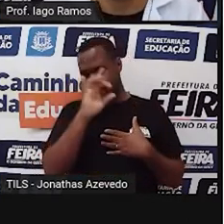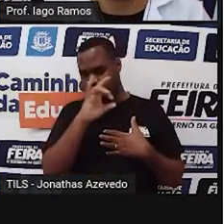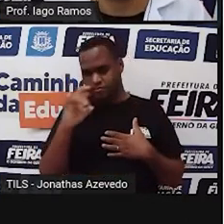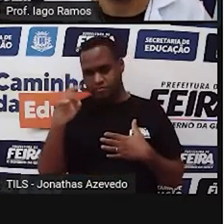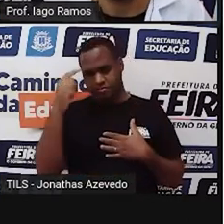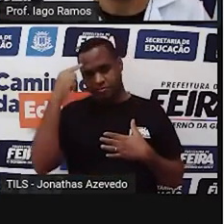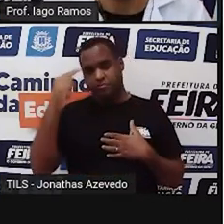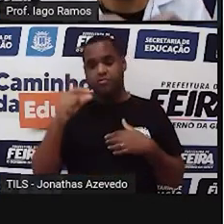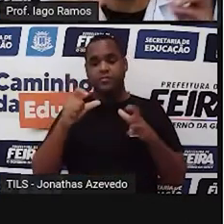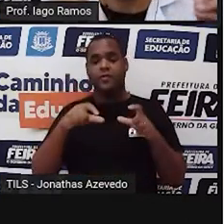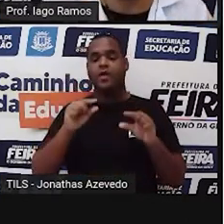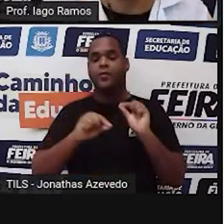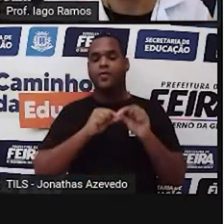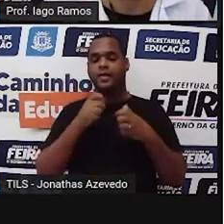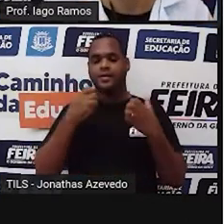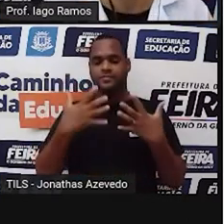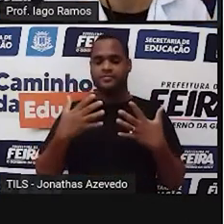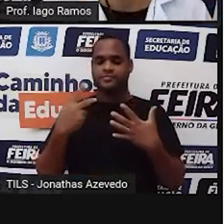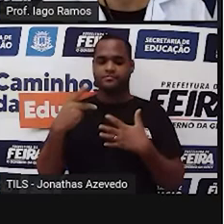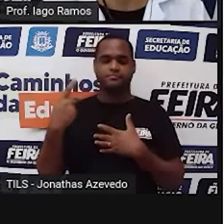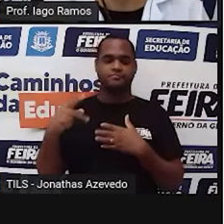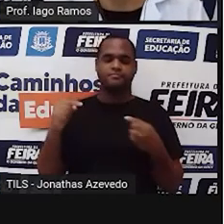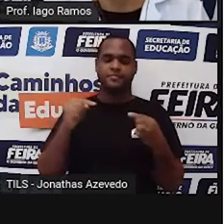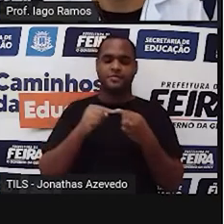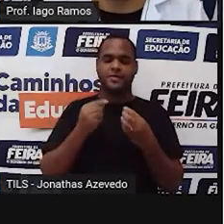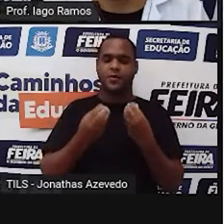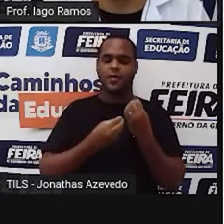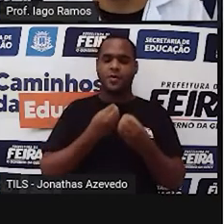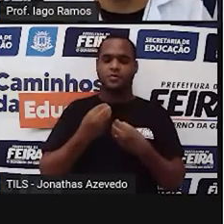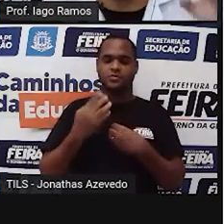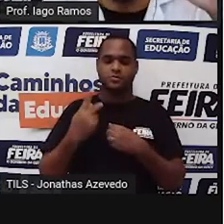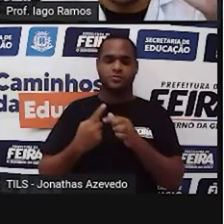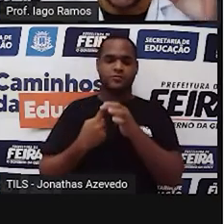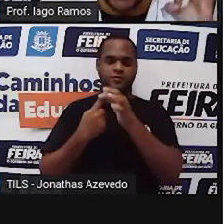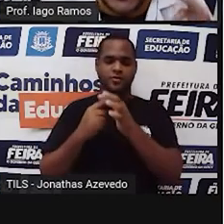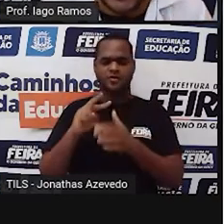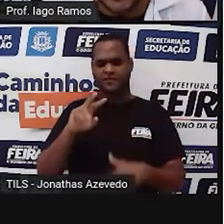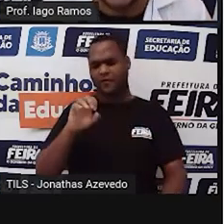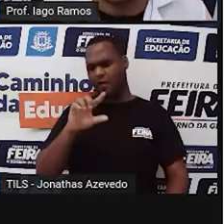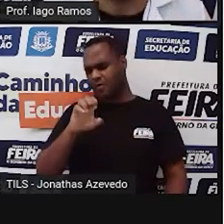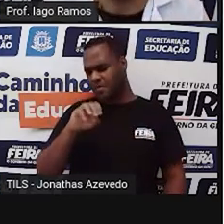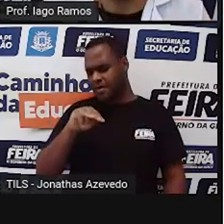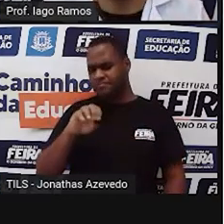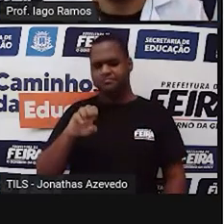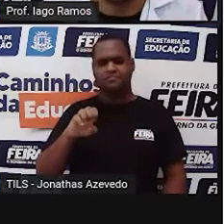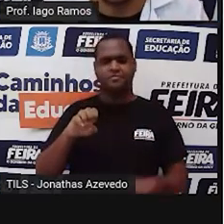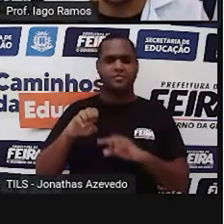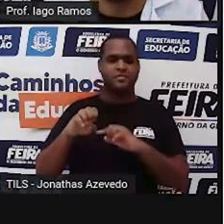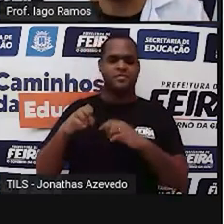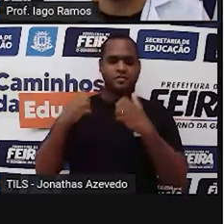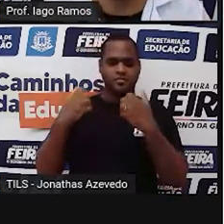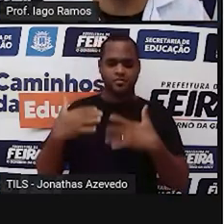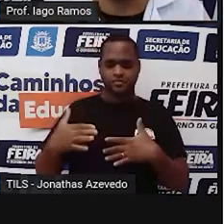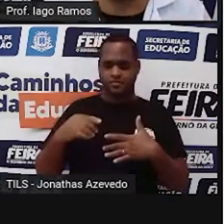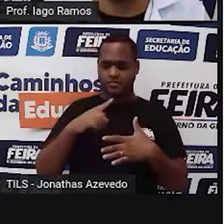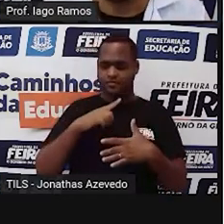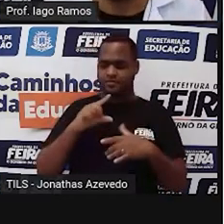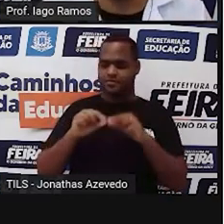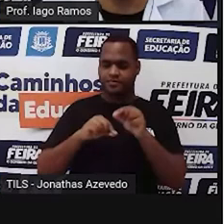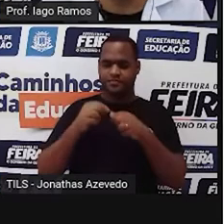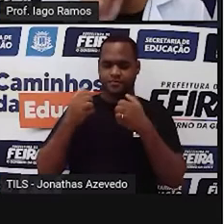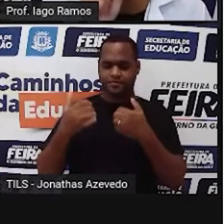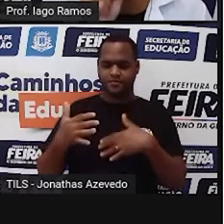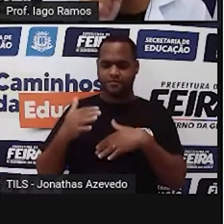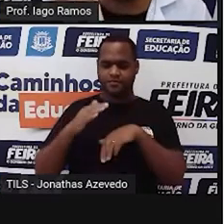que estão aí, nessa situação, as unidades de volume, né? Onde é que está aí?